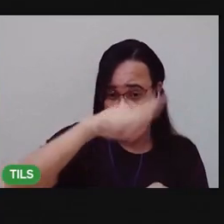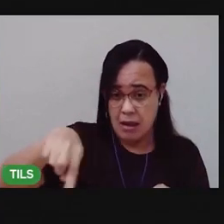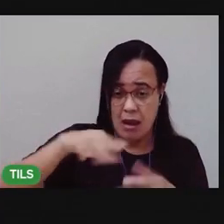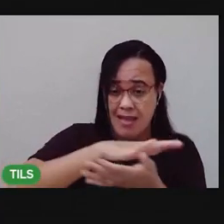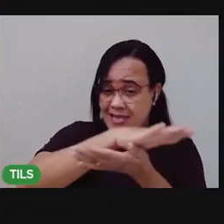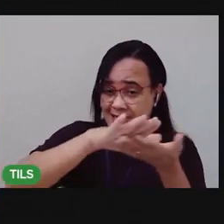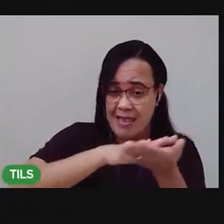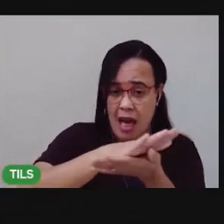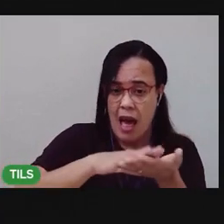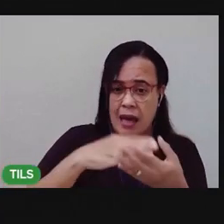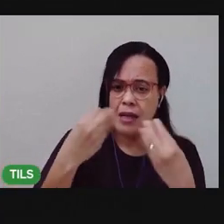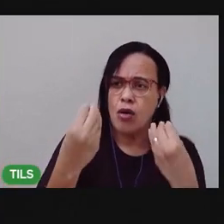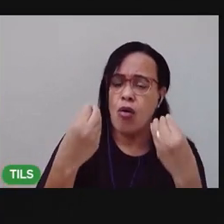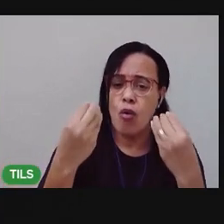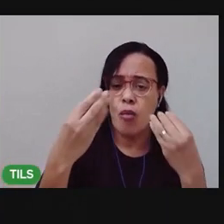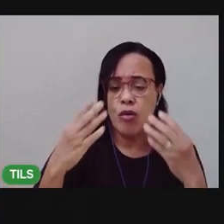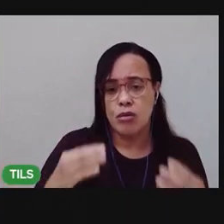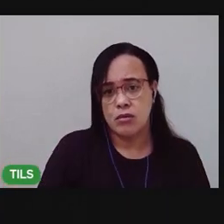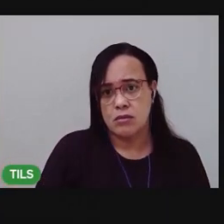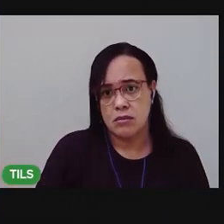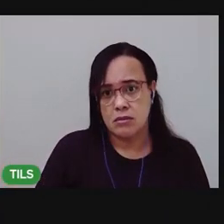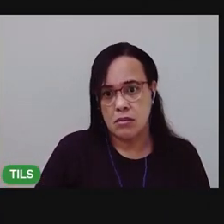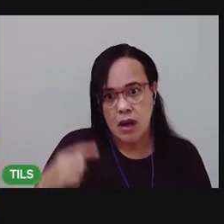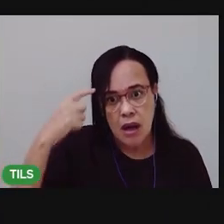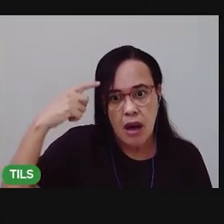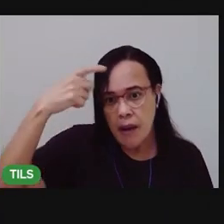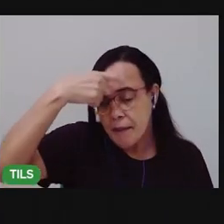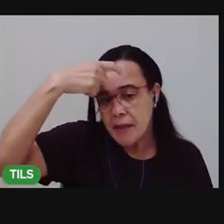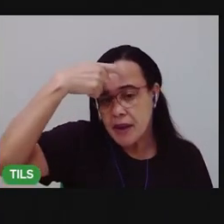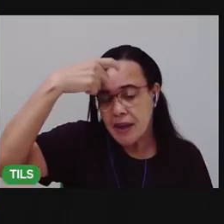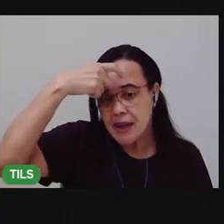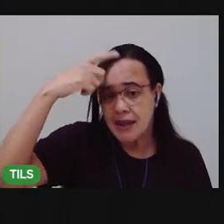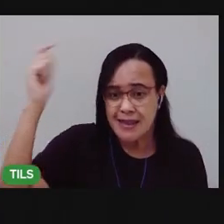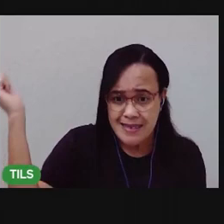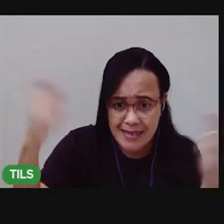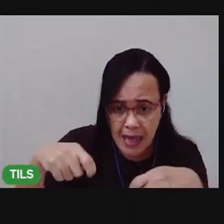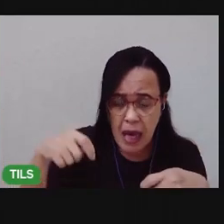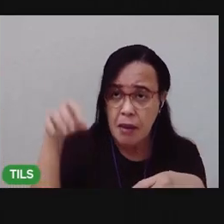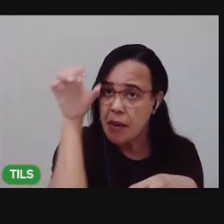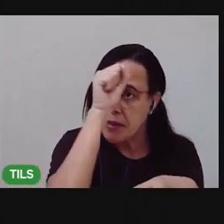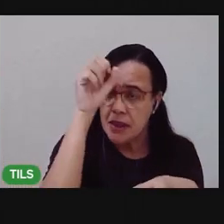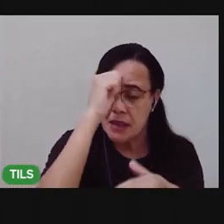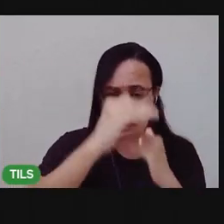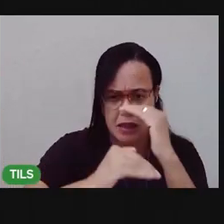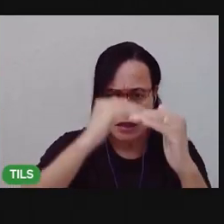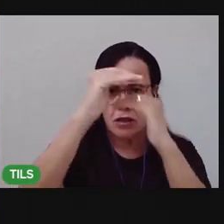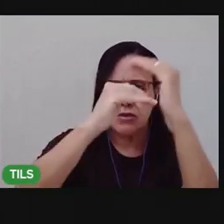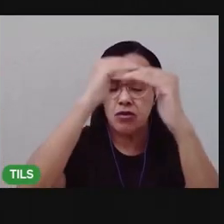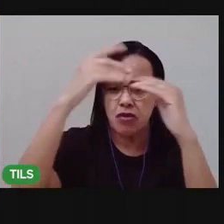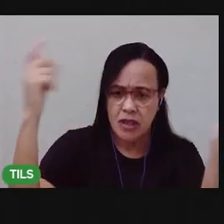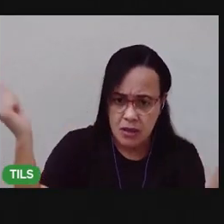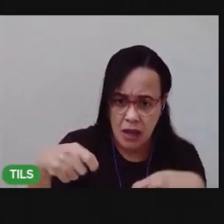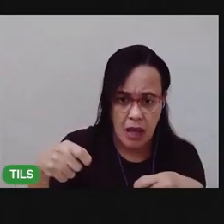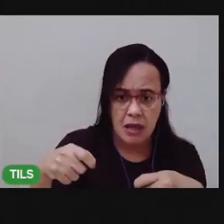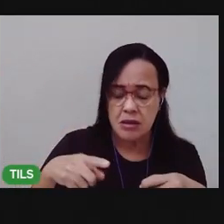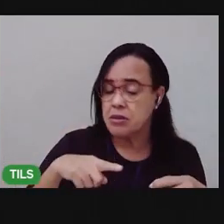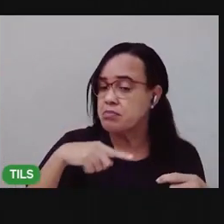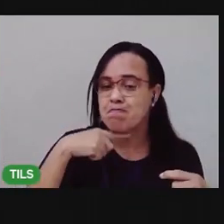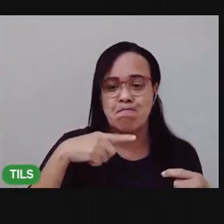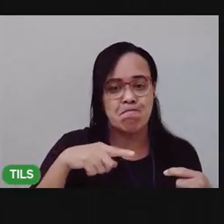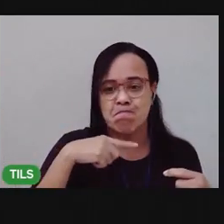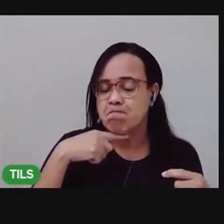aprendizagem. No desenvolvimento cognitivo dela. Então, por isso que as crianças não podem trabalhar.